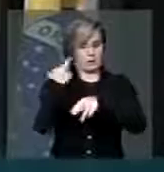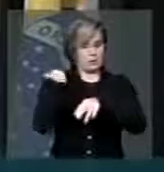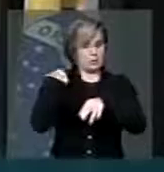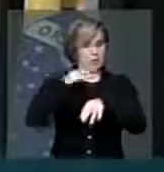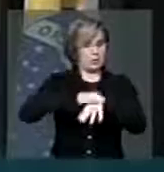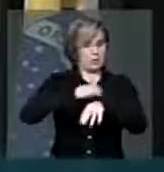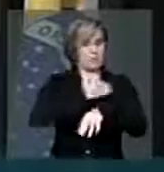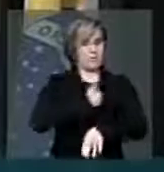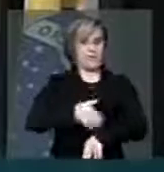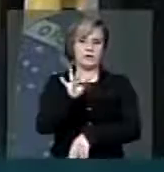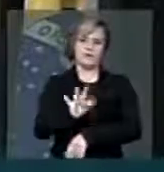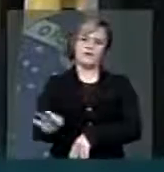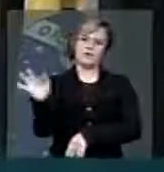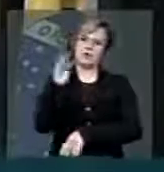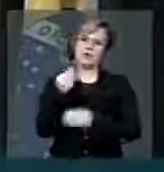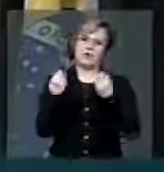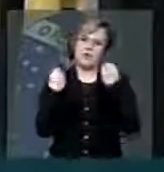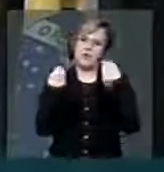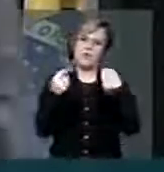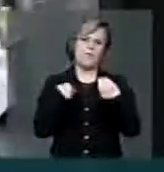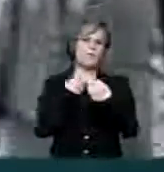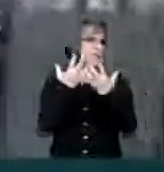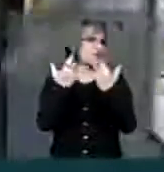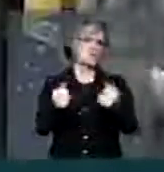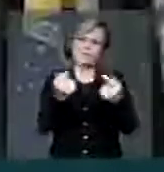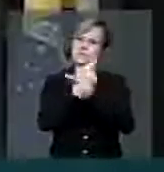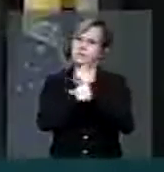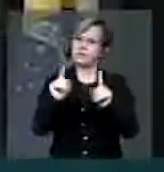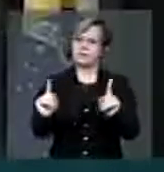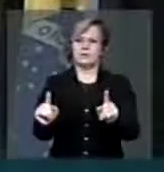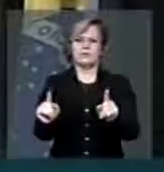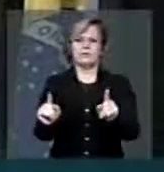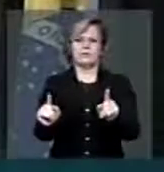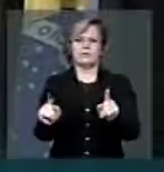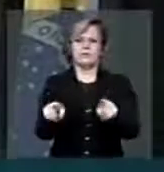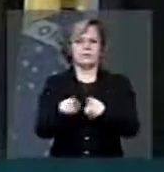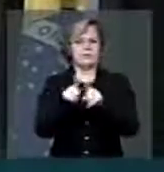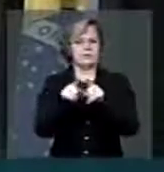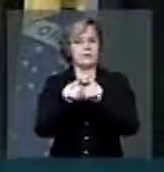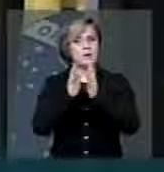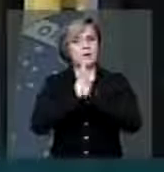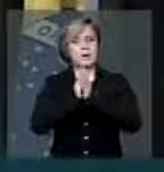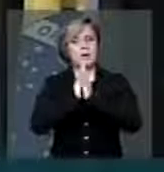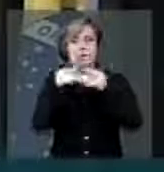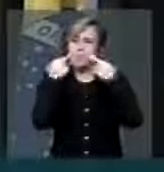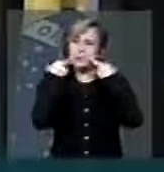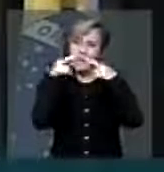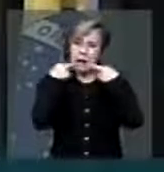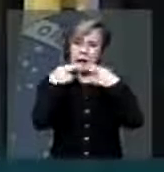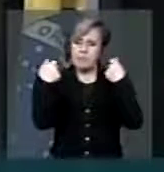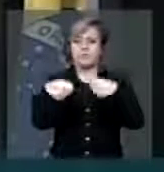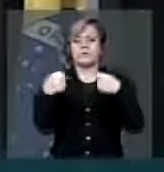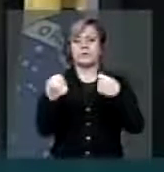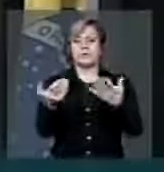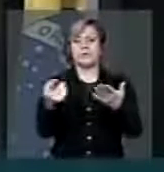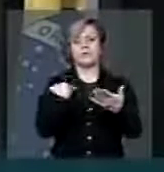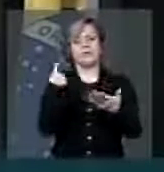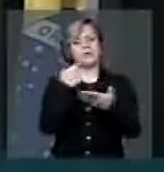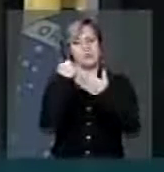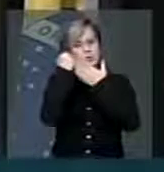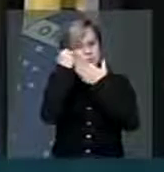Isto é uma coisa que nós não podemos admitir e não podemos deixar de reclamar aqui. Nós somos